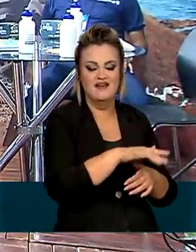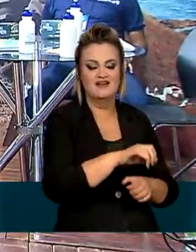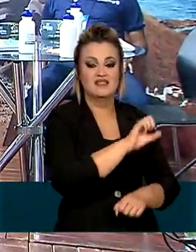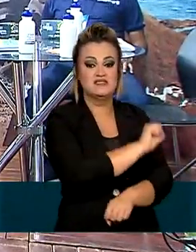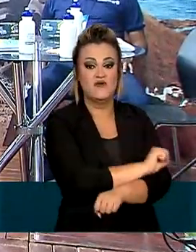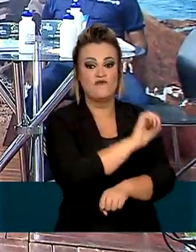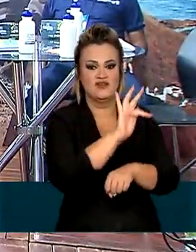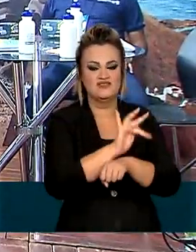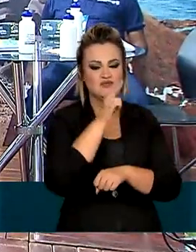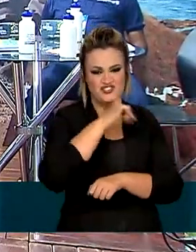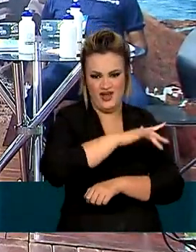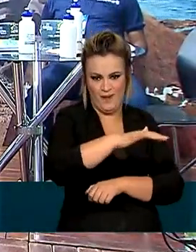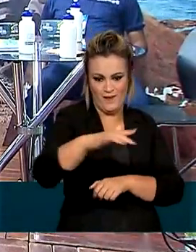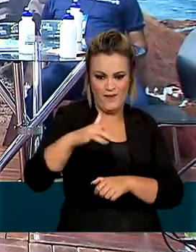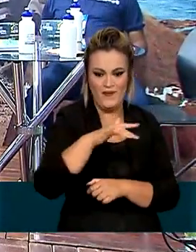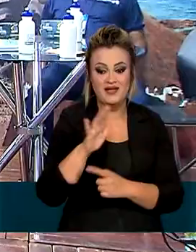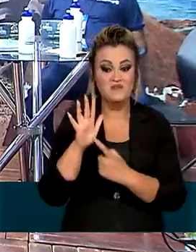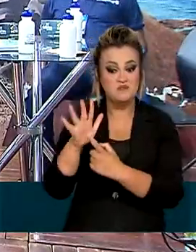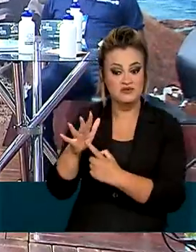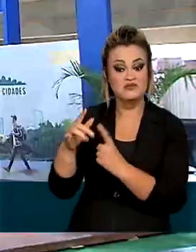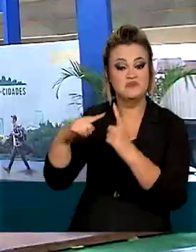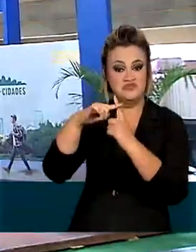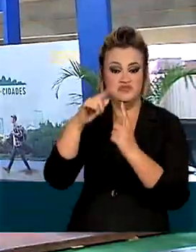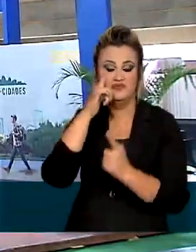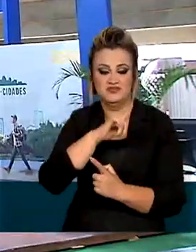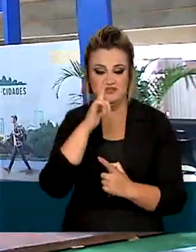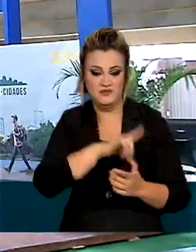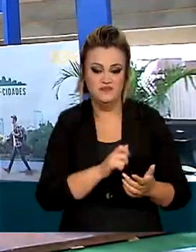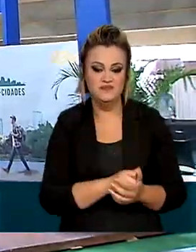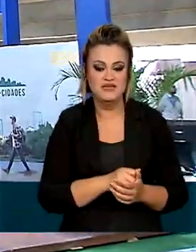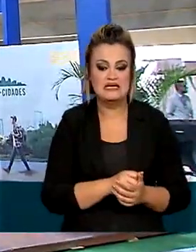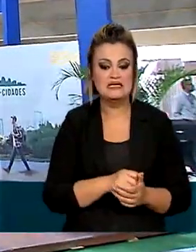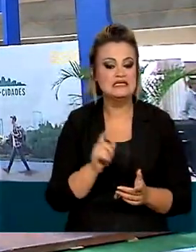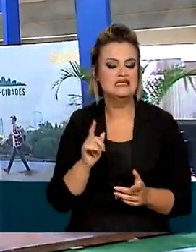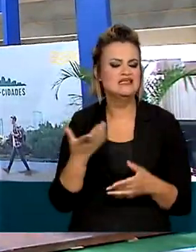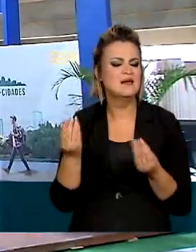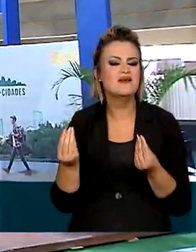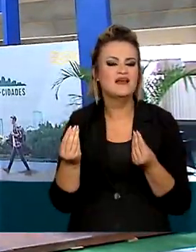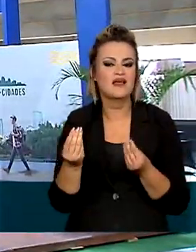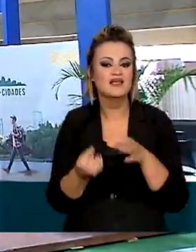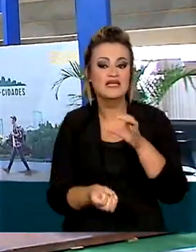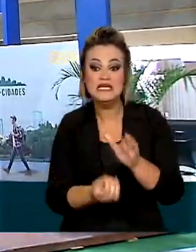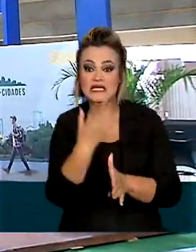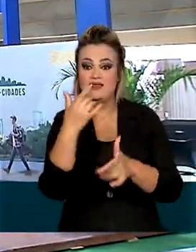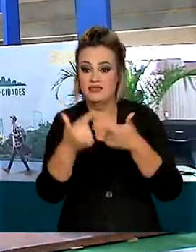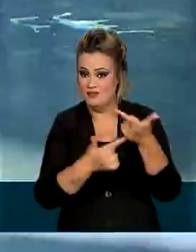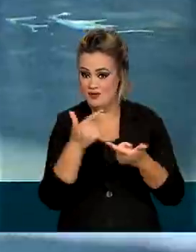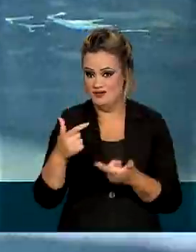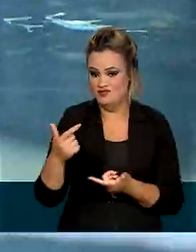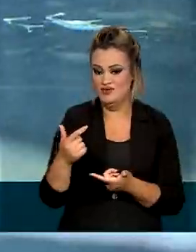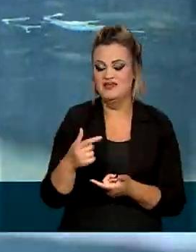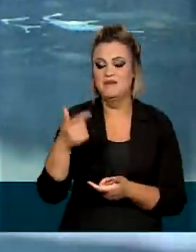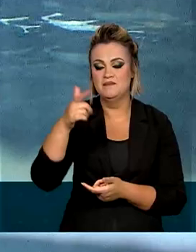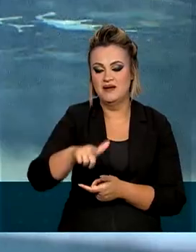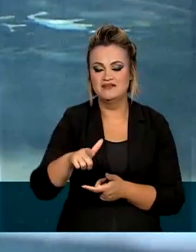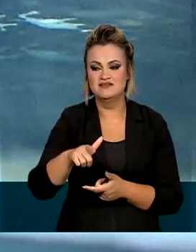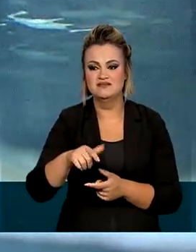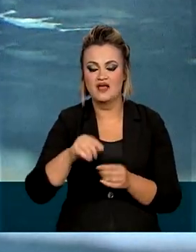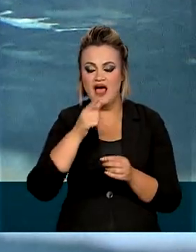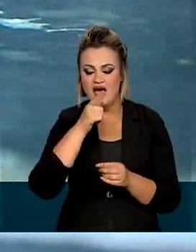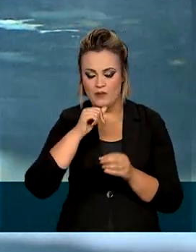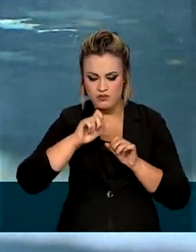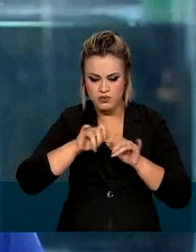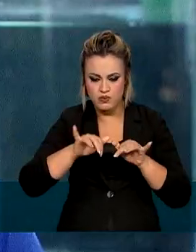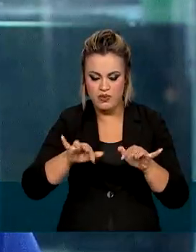Francisco. Os resultados são positivos. E a ideia, além de gerar emprego e renda, é povoar o